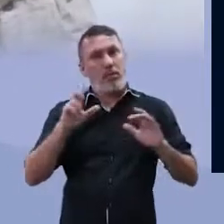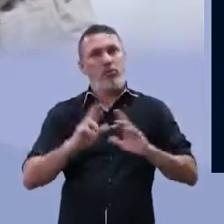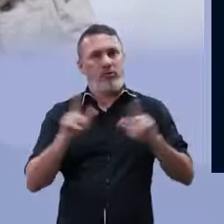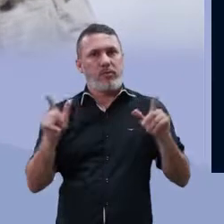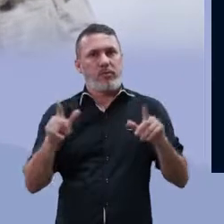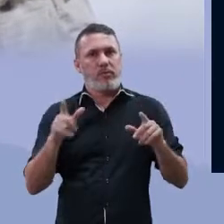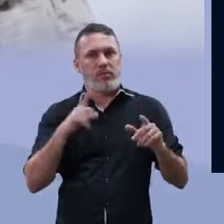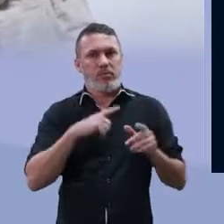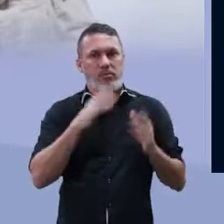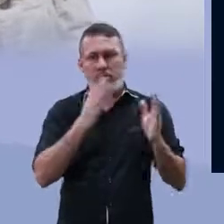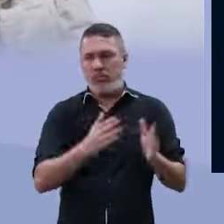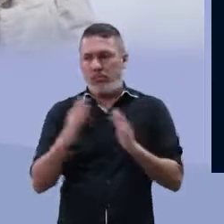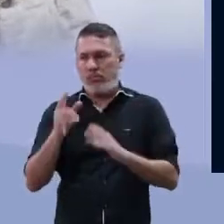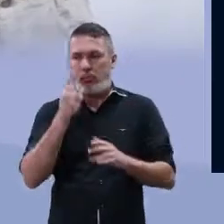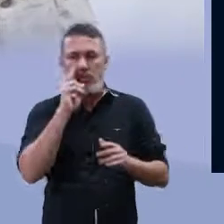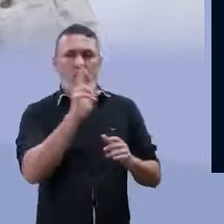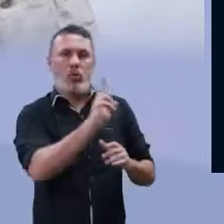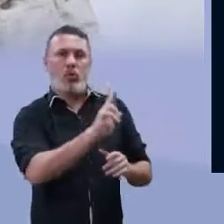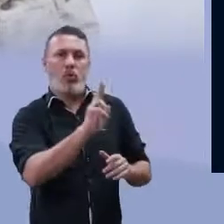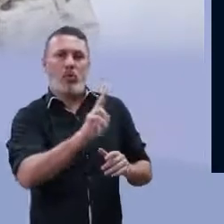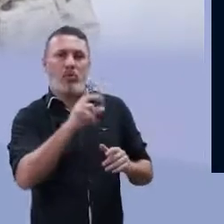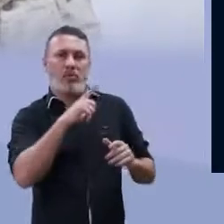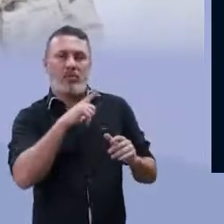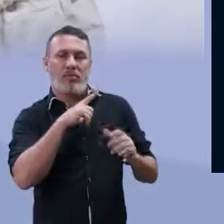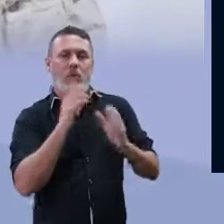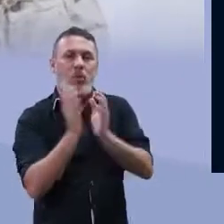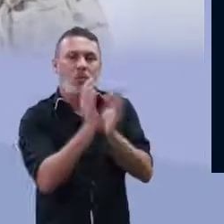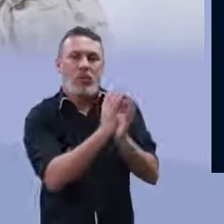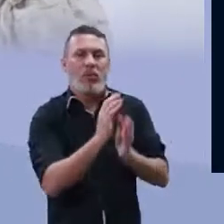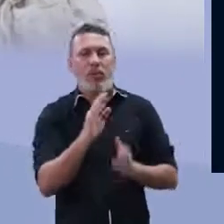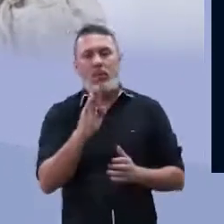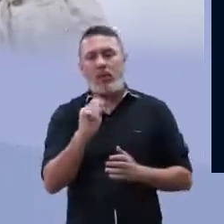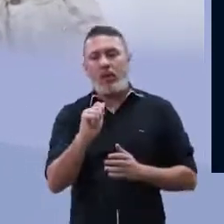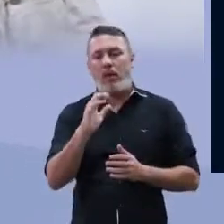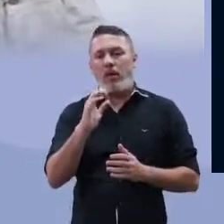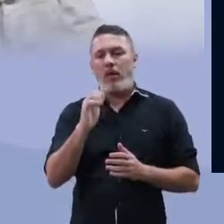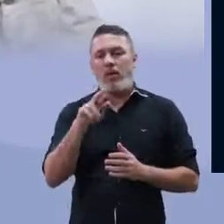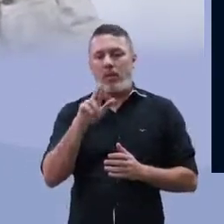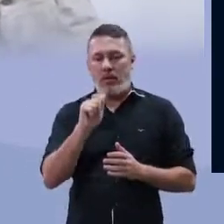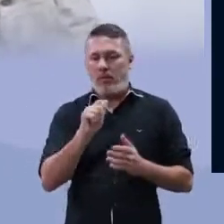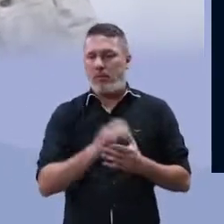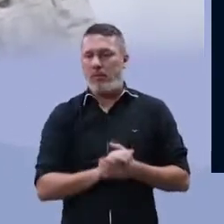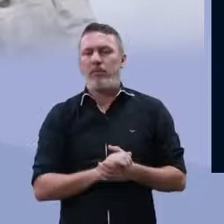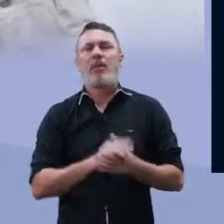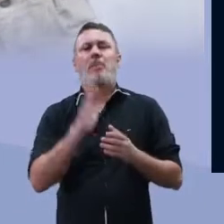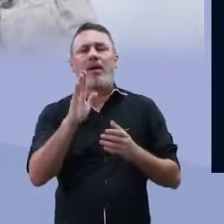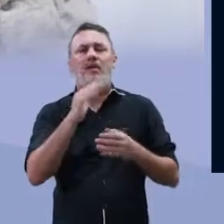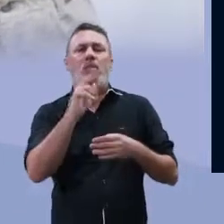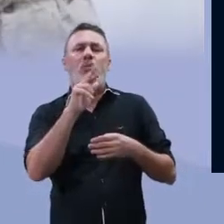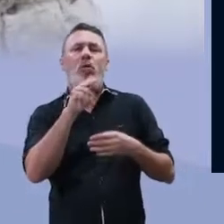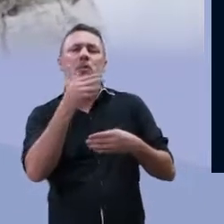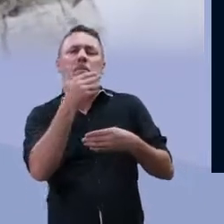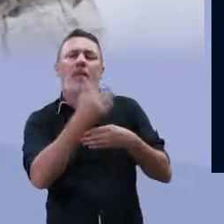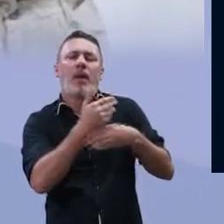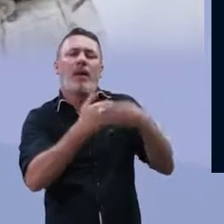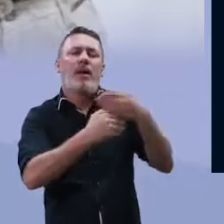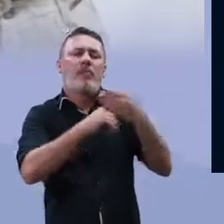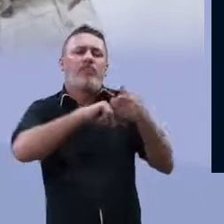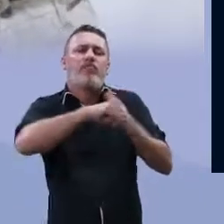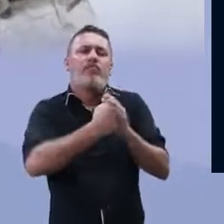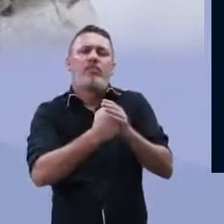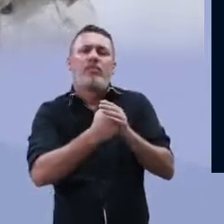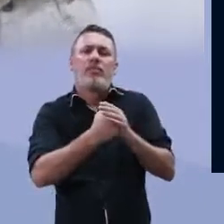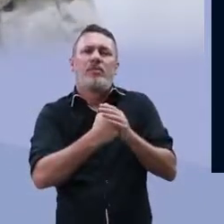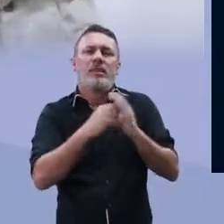peptidoglicano. Isso é uma diferença dela com os outros grupos de bactérias. E para que serve essa parede